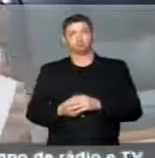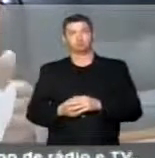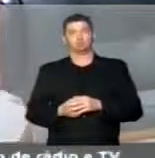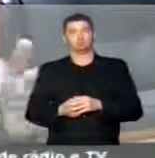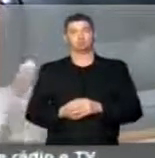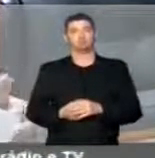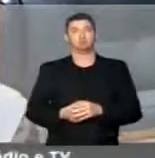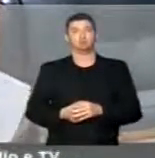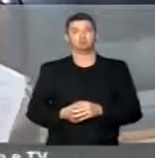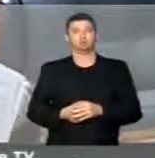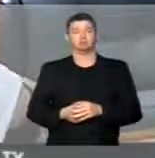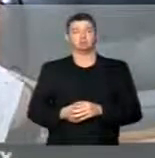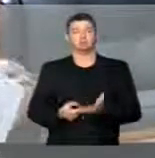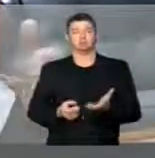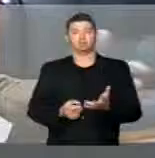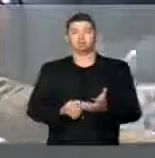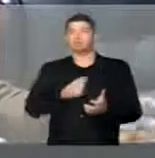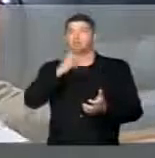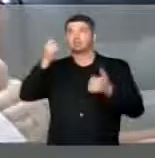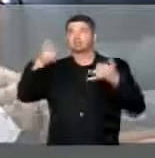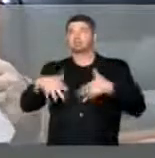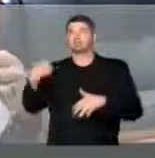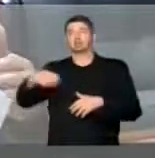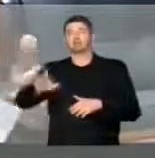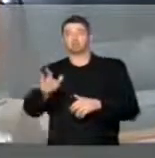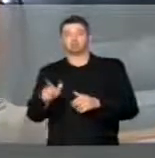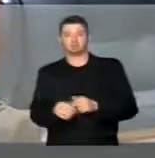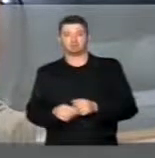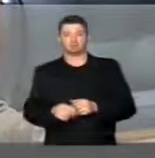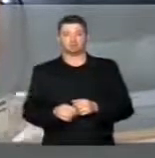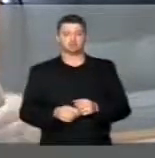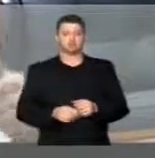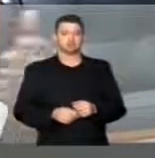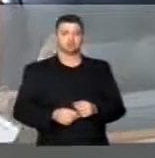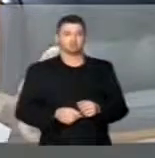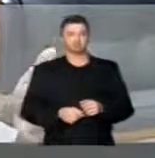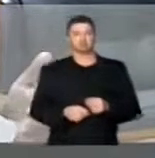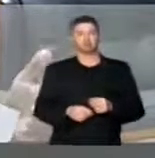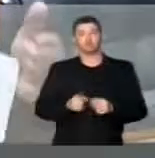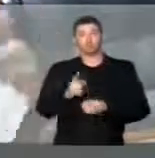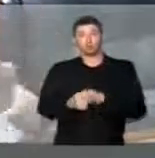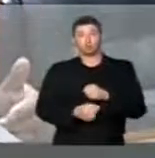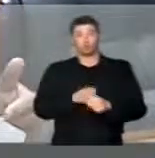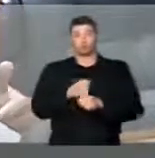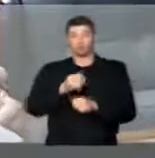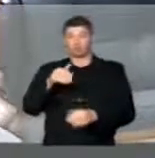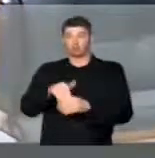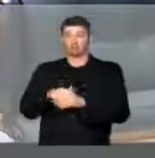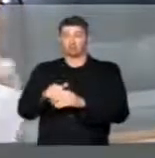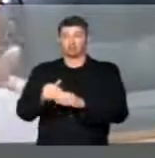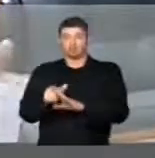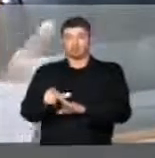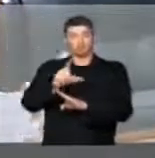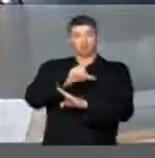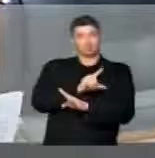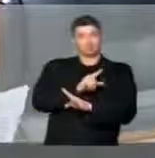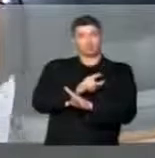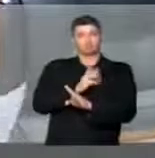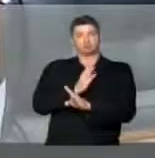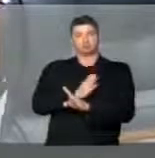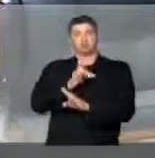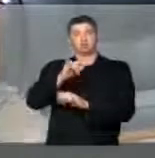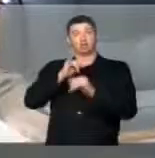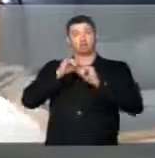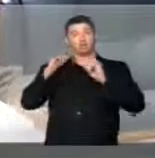através da qual ninguém precisa justificar, explicar nada, todo ano eleitoral, antes do período convencional e de